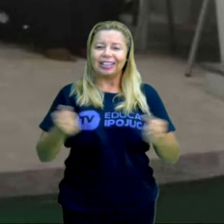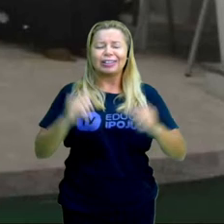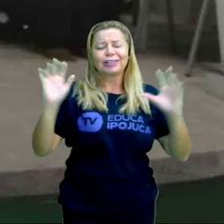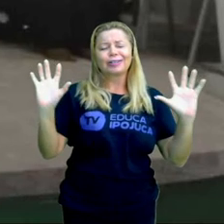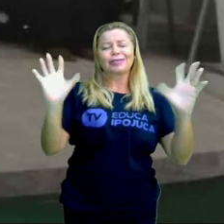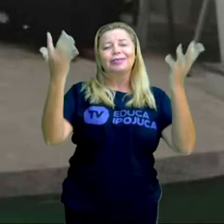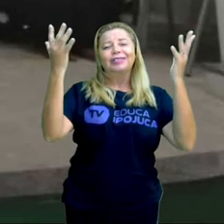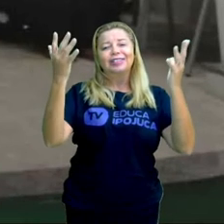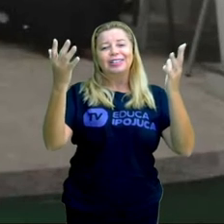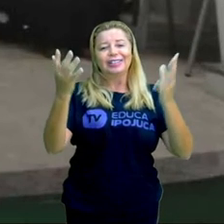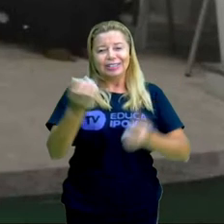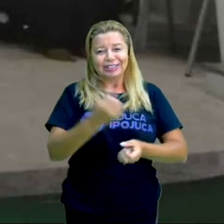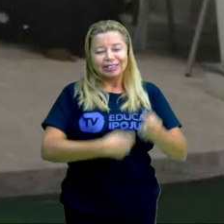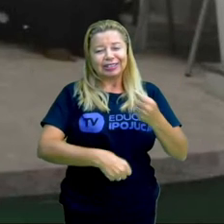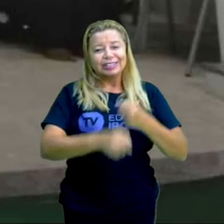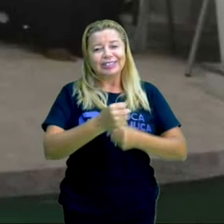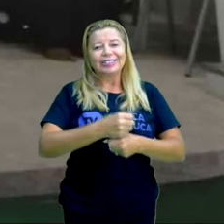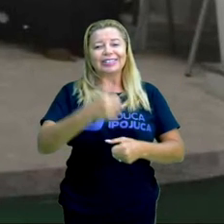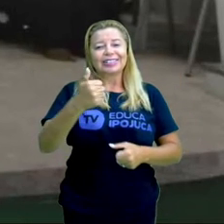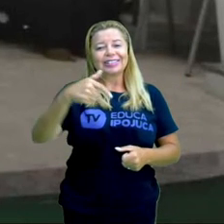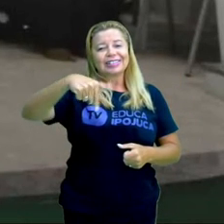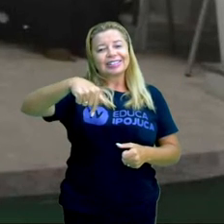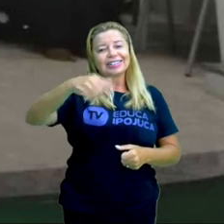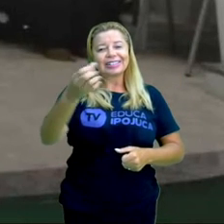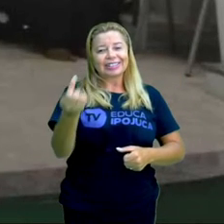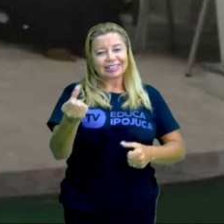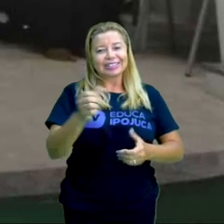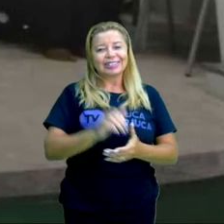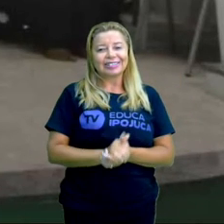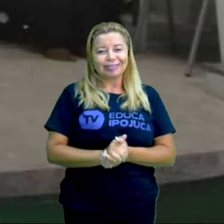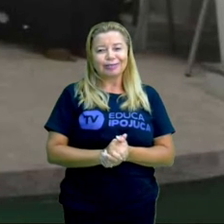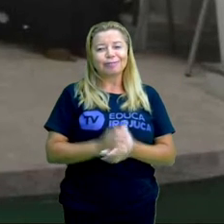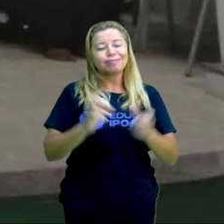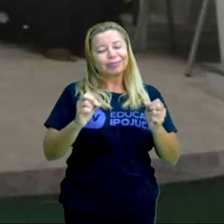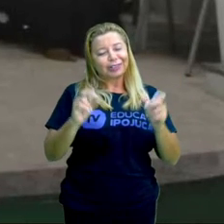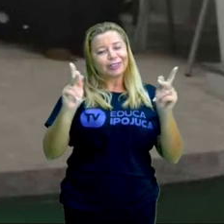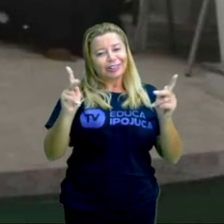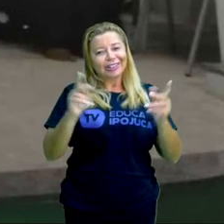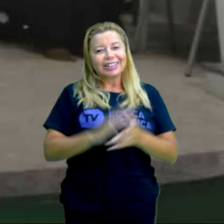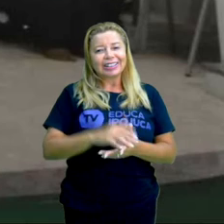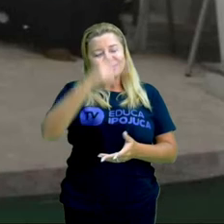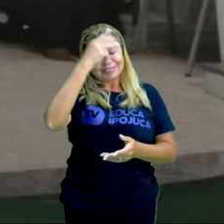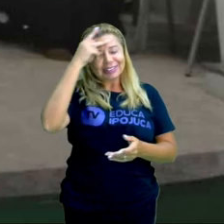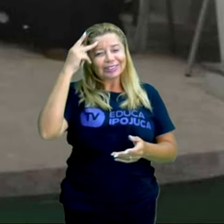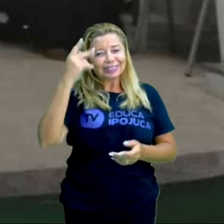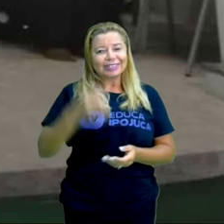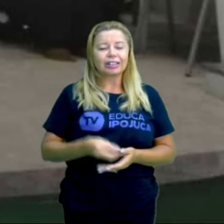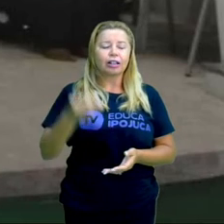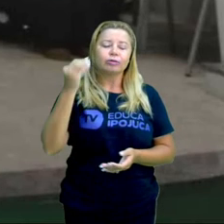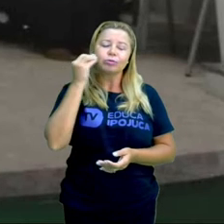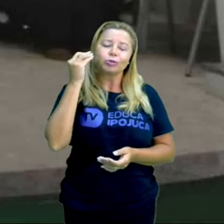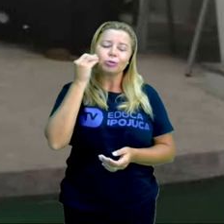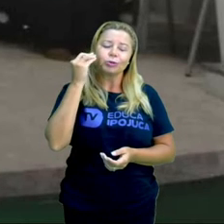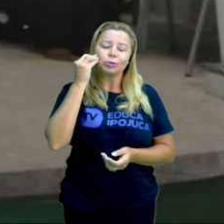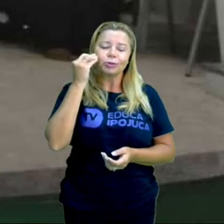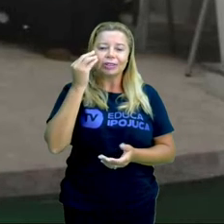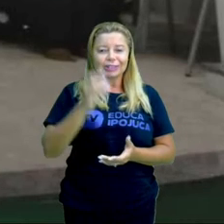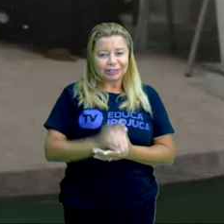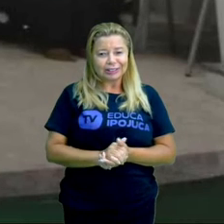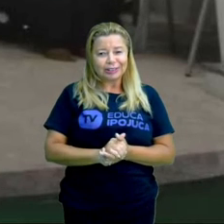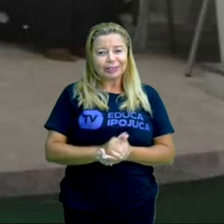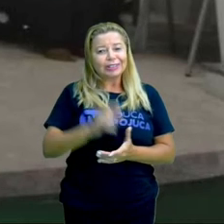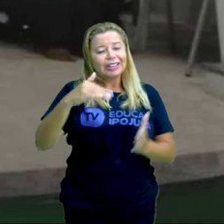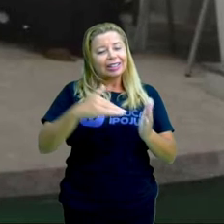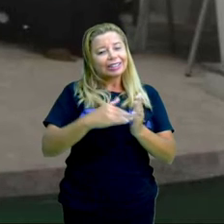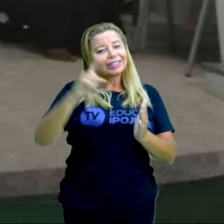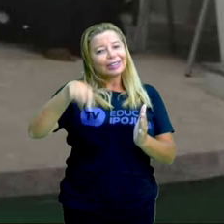176 anos. Ok, galera, é isso que eu tinha para falar para vocês. Um beijo para todo mundo, e a gente